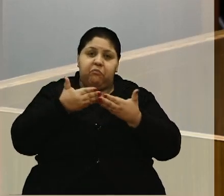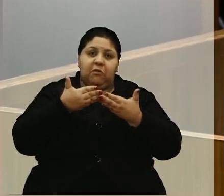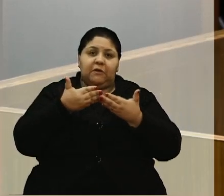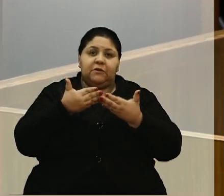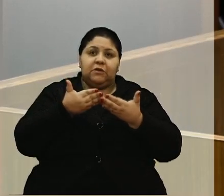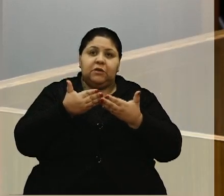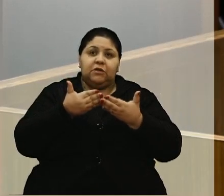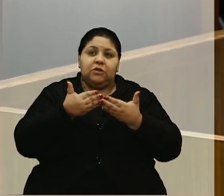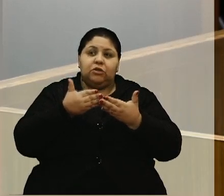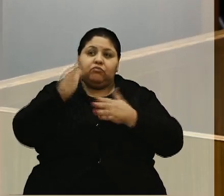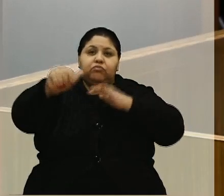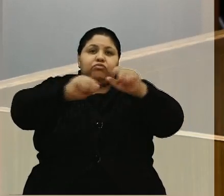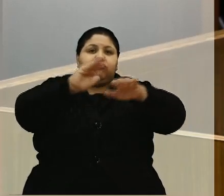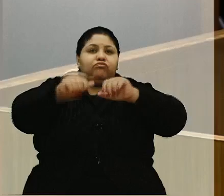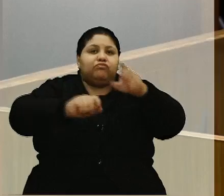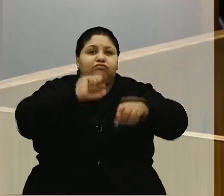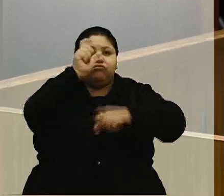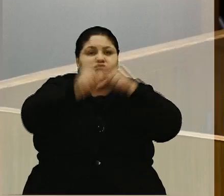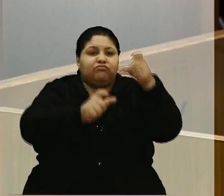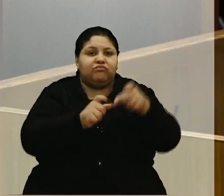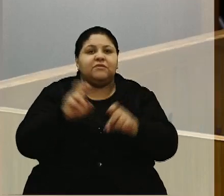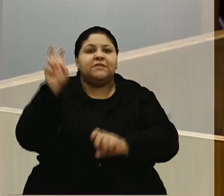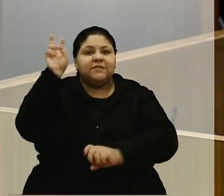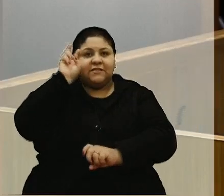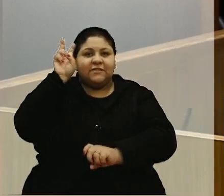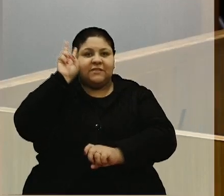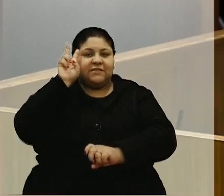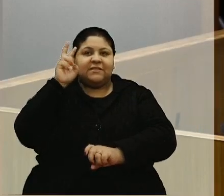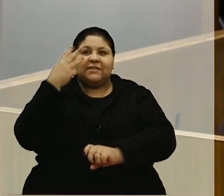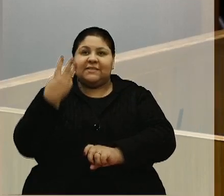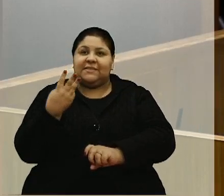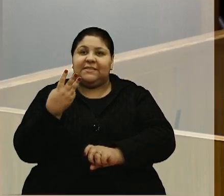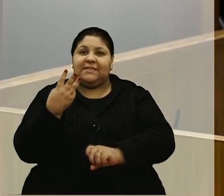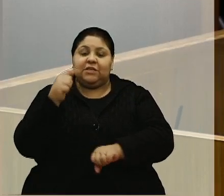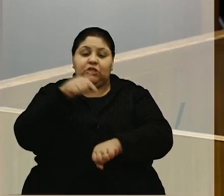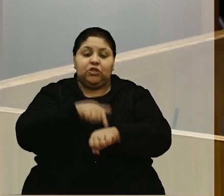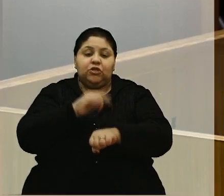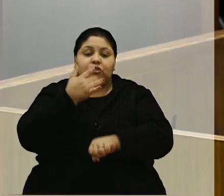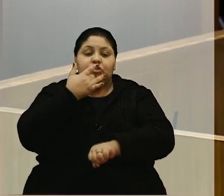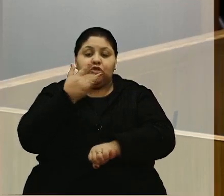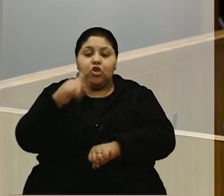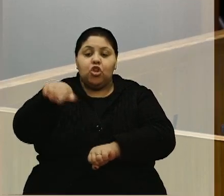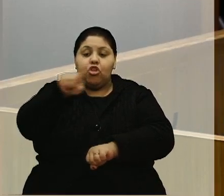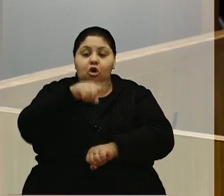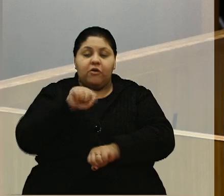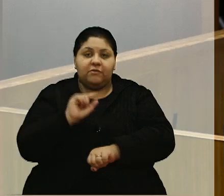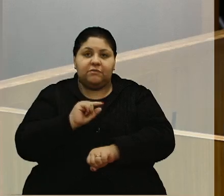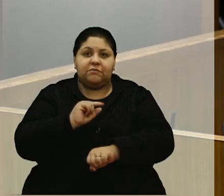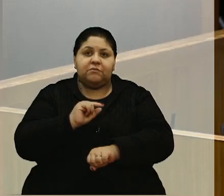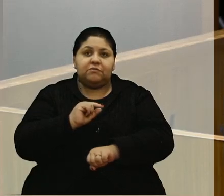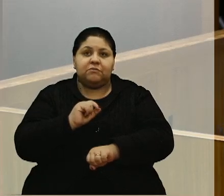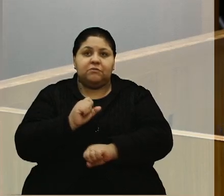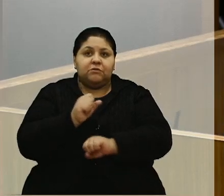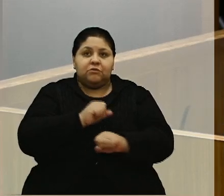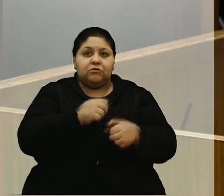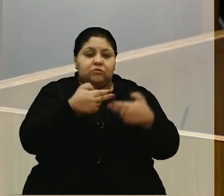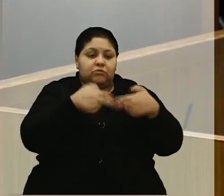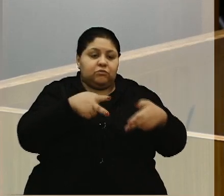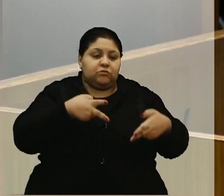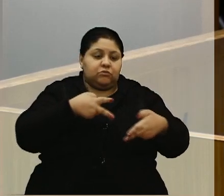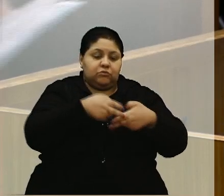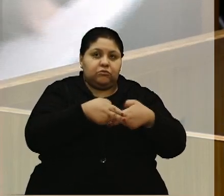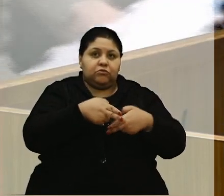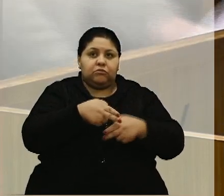os moradores para que quinta-feira às 3 da tarde, nós então, possamos inaugurar com o